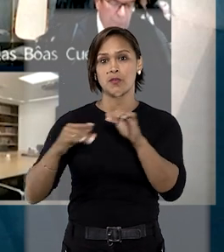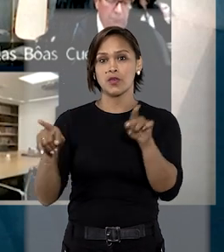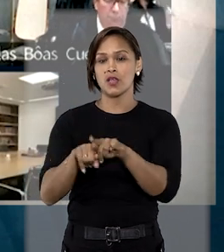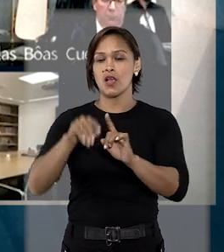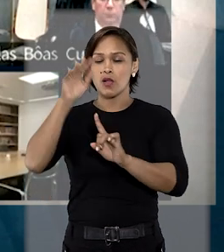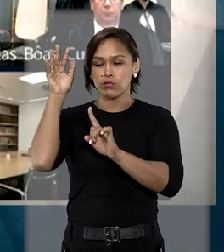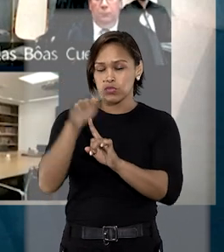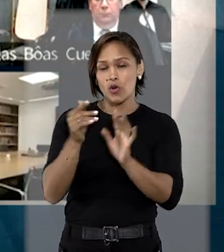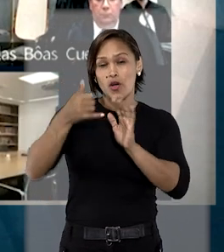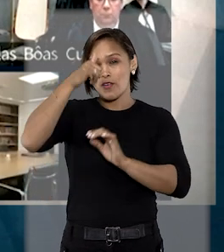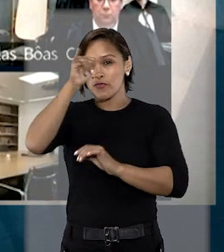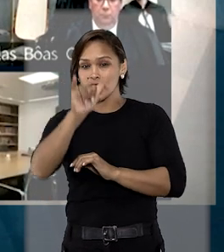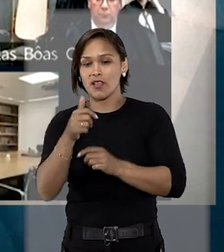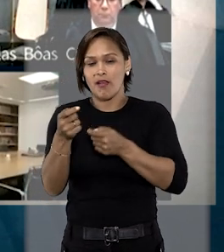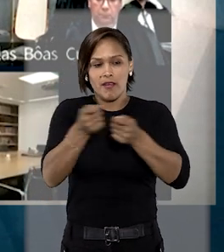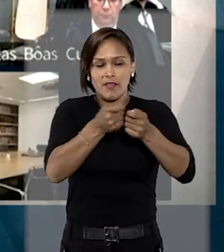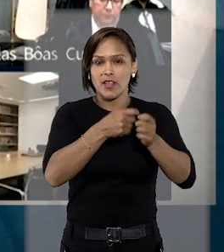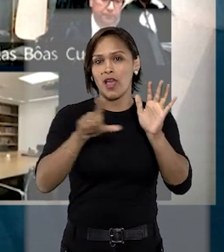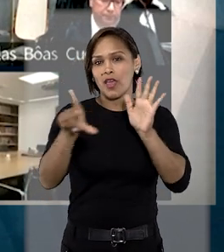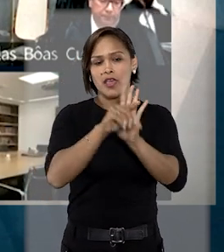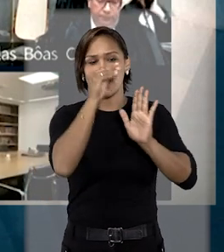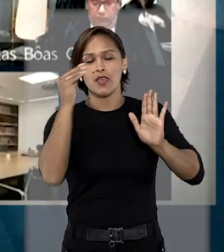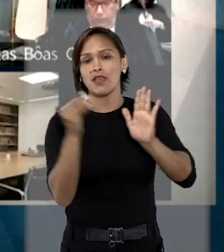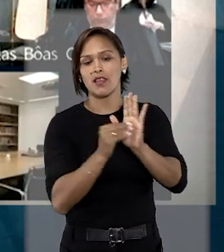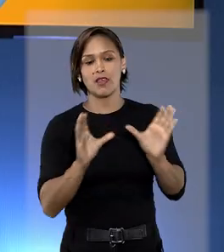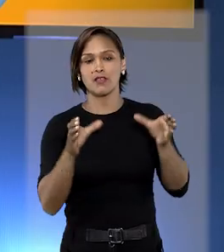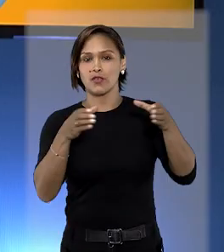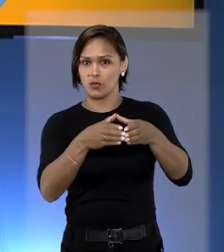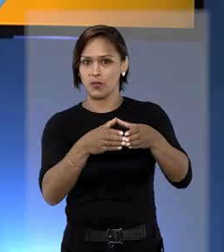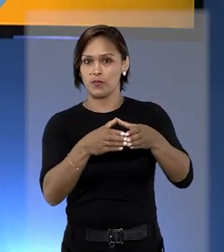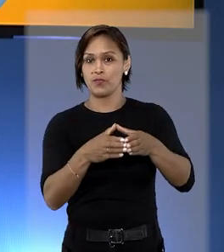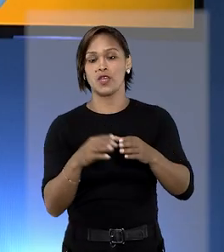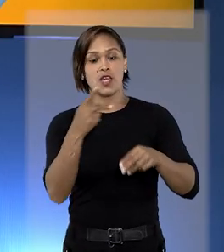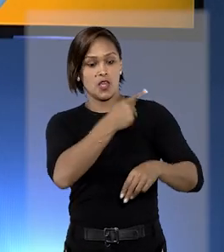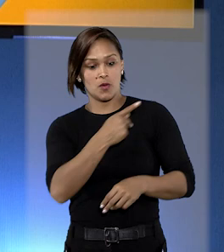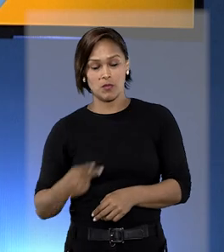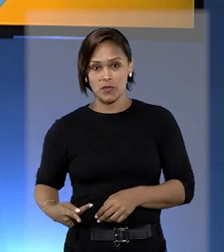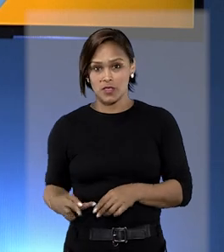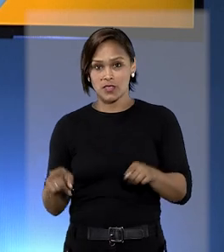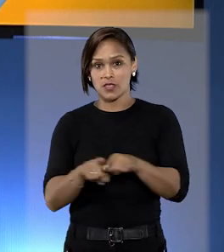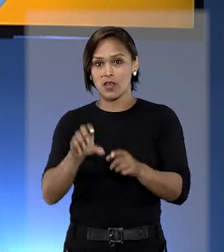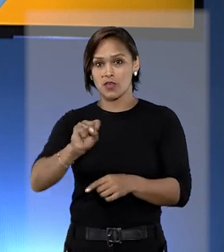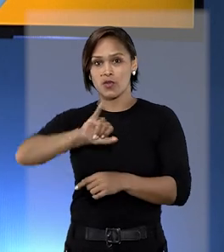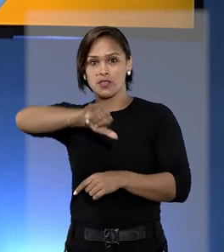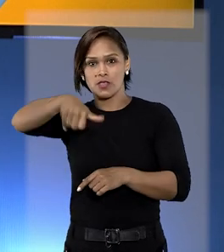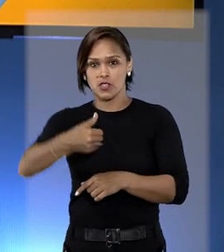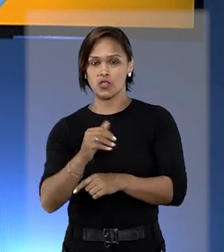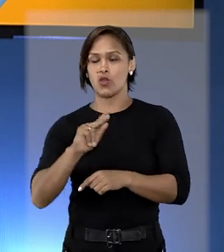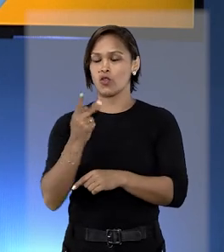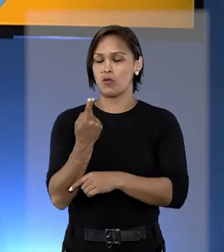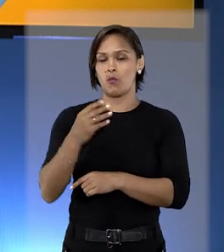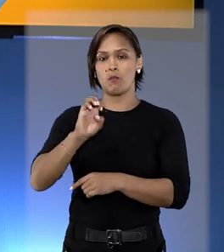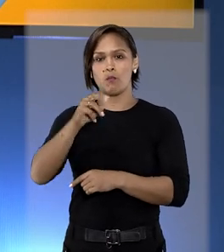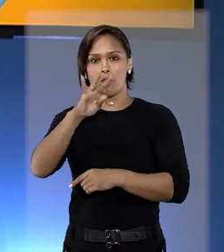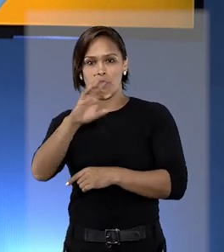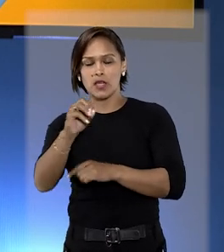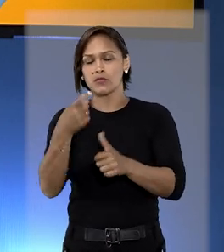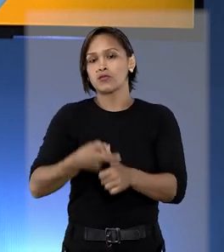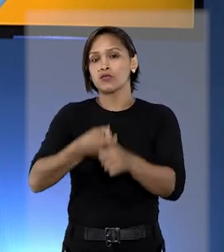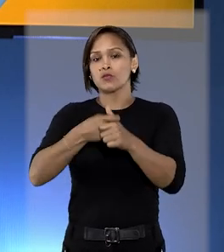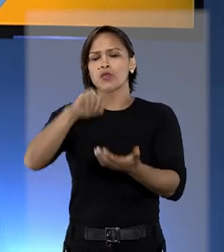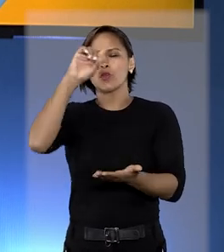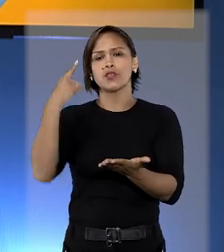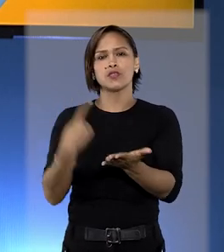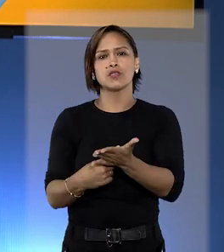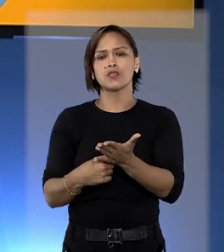abusos, arbitrariedades e ilegalidades no setor. E o presidente do tribunal, ministro Humberto Martins, suspendeu